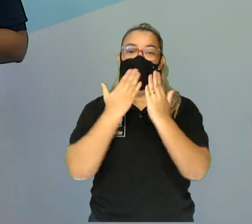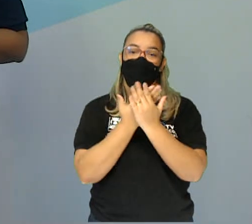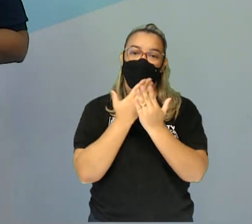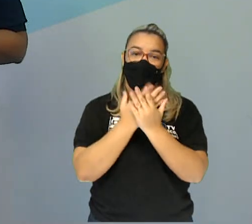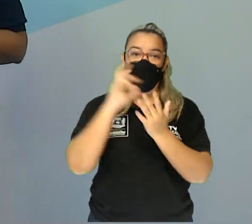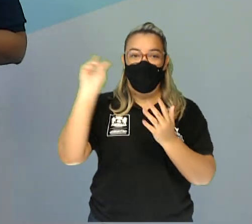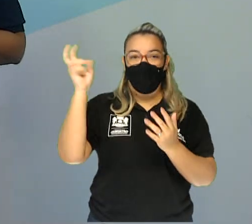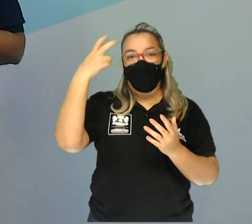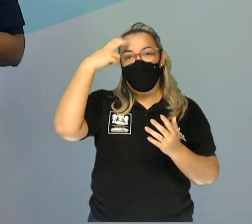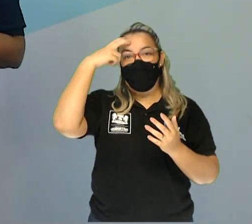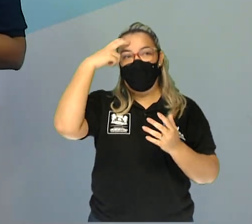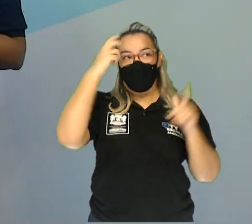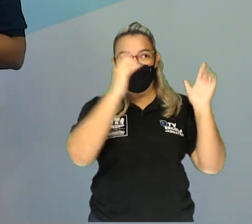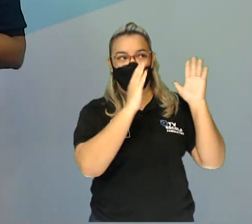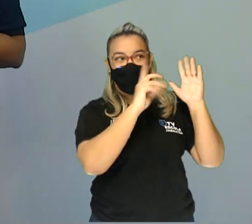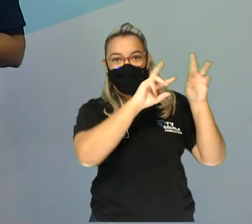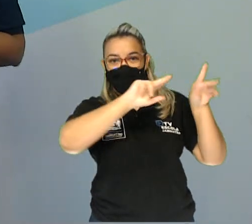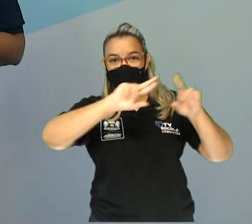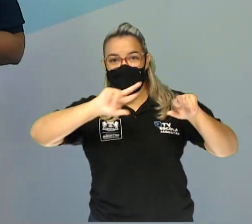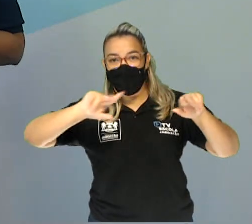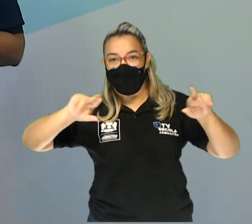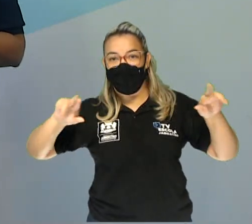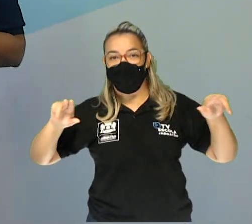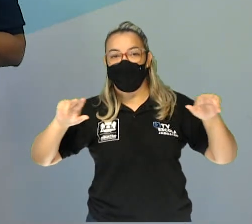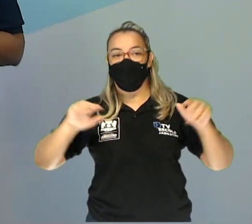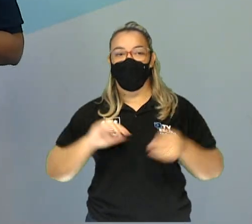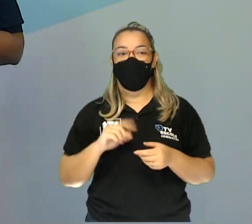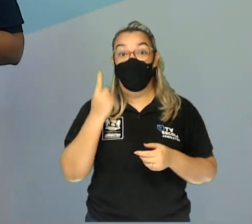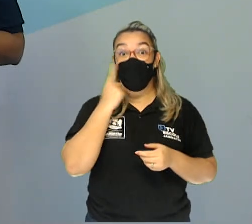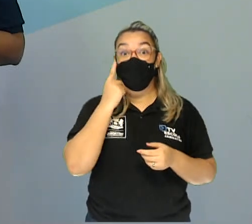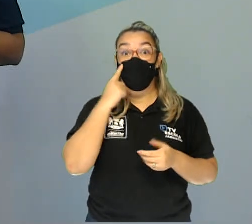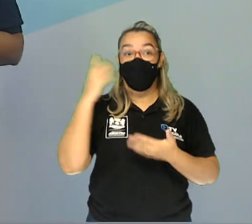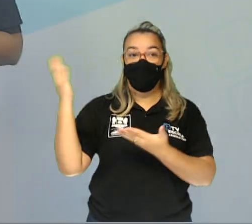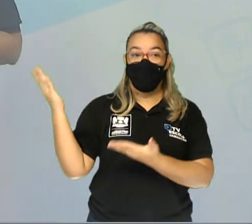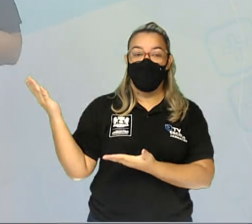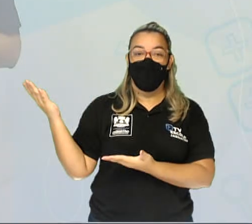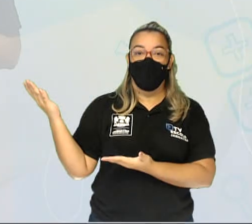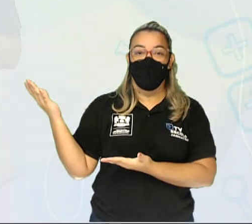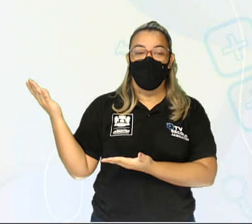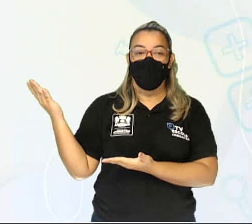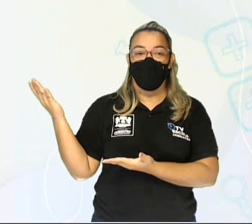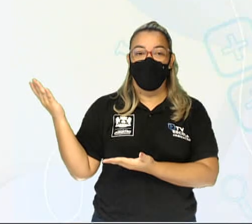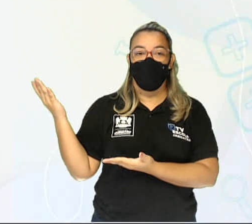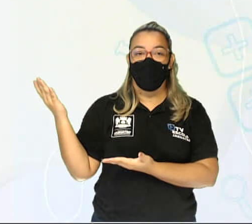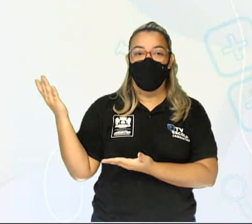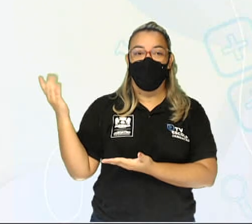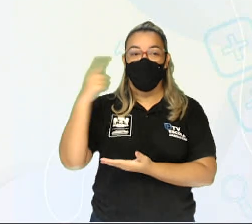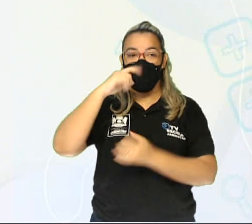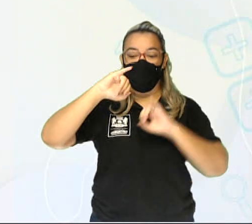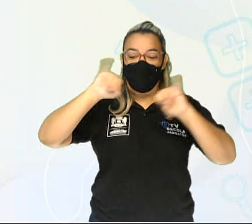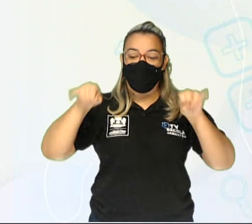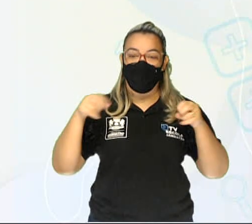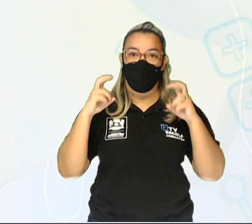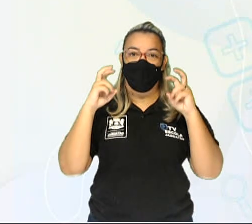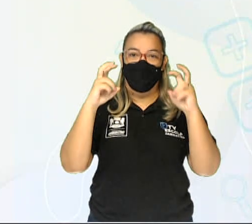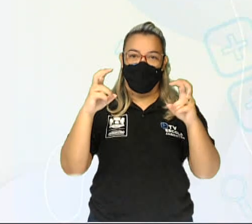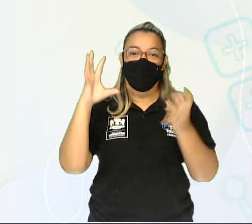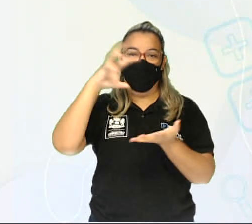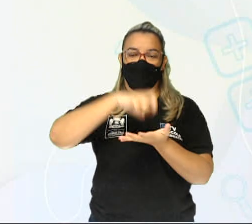mostras culturais. Aqui embaixo, a imagem da Casa da Cultura, localizada lá em Jaboatão centro.